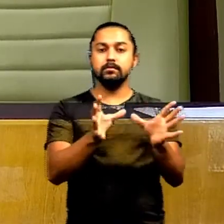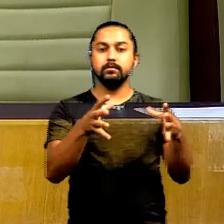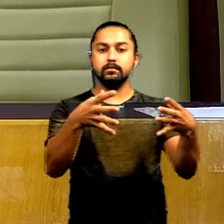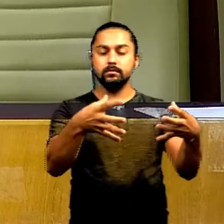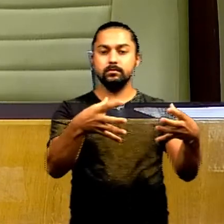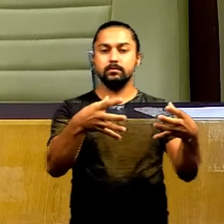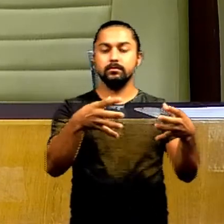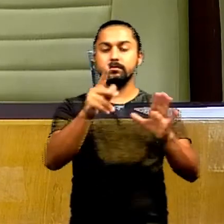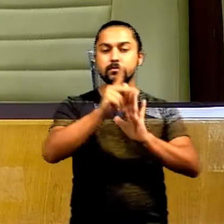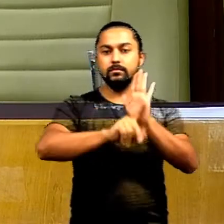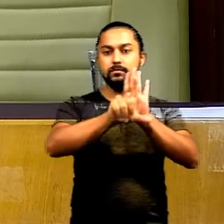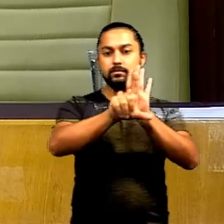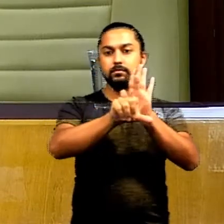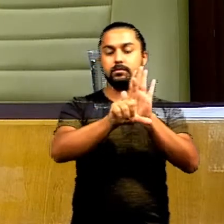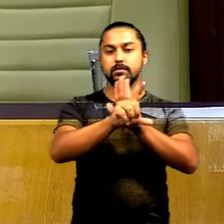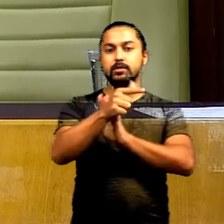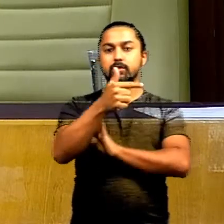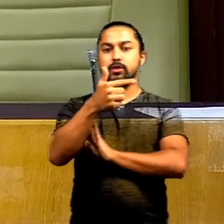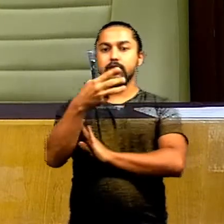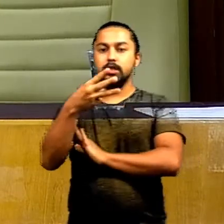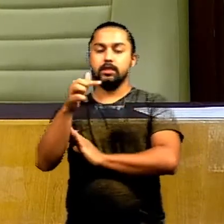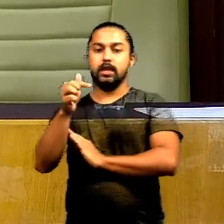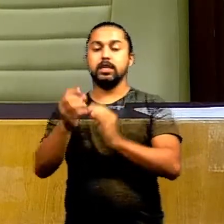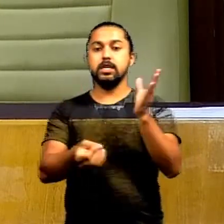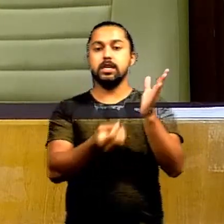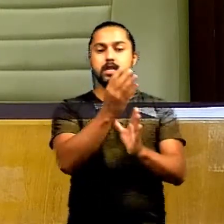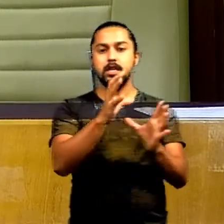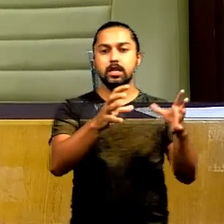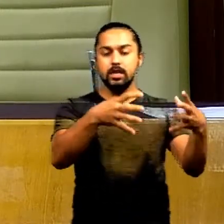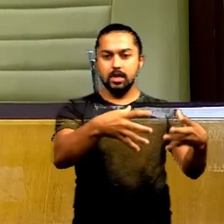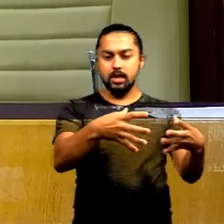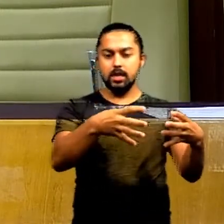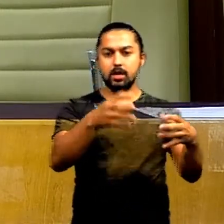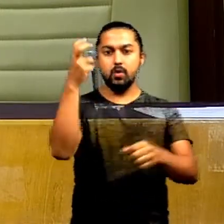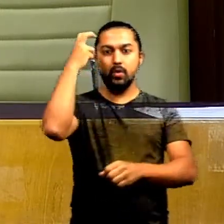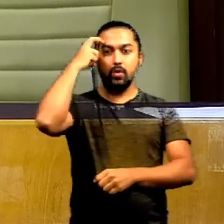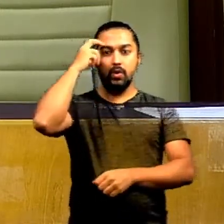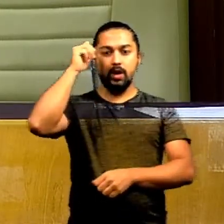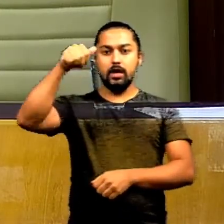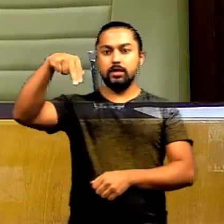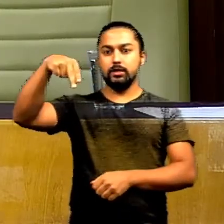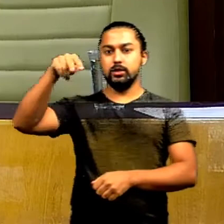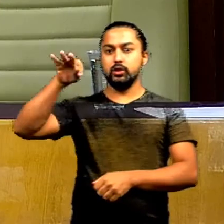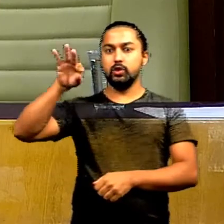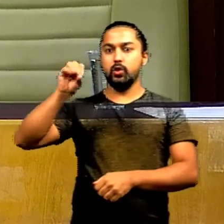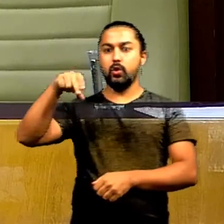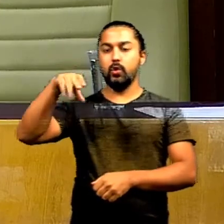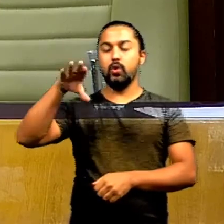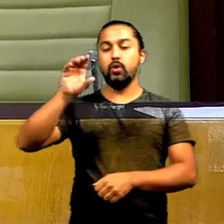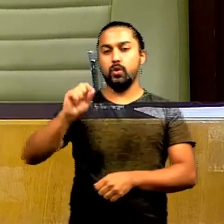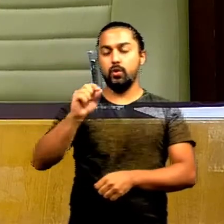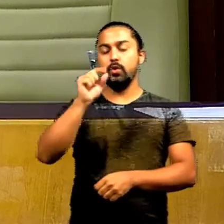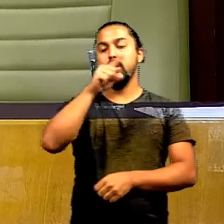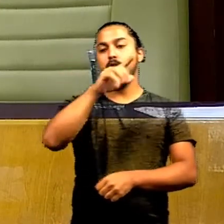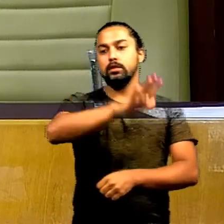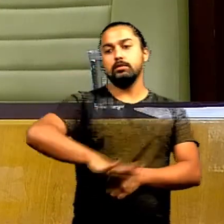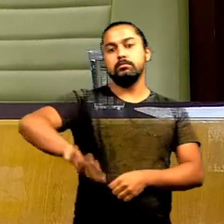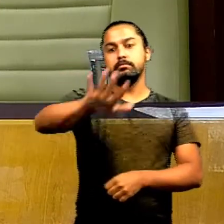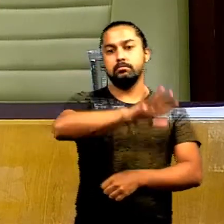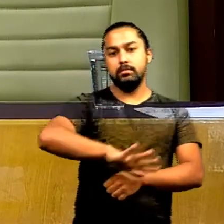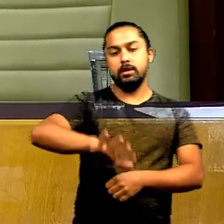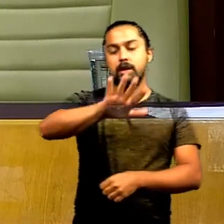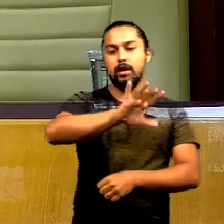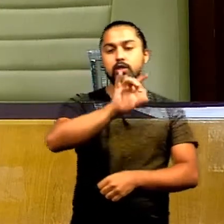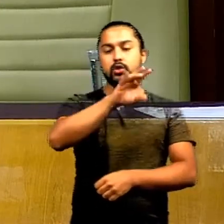de lei 237 de 2020, cria o Centro Cultural Casa Devido, Antônio Poteiro, com espaços internos